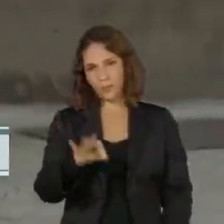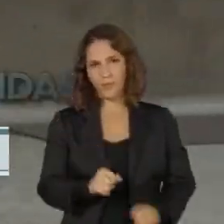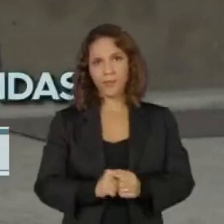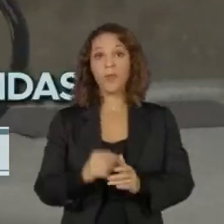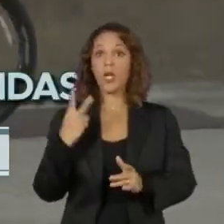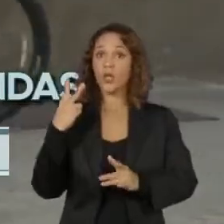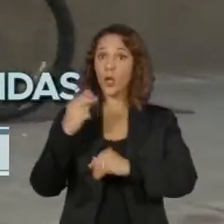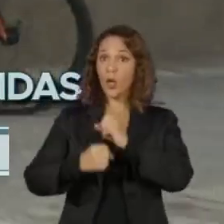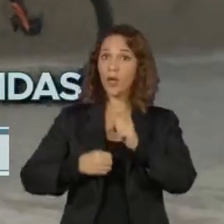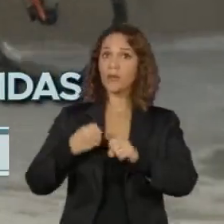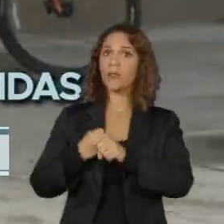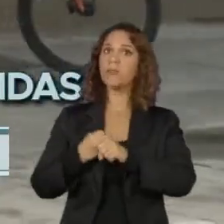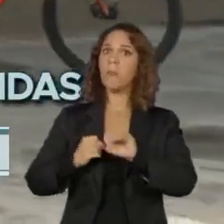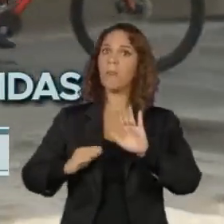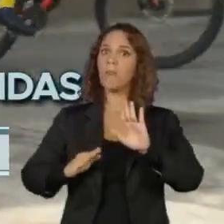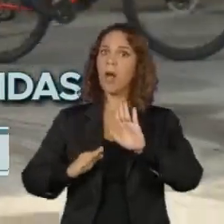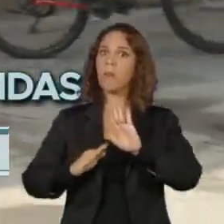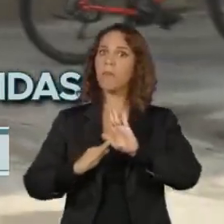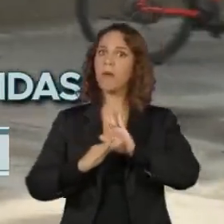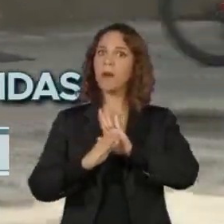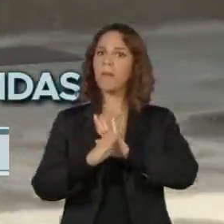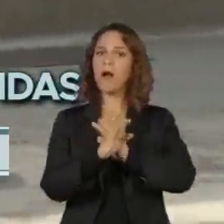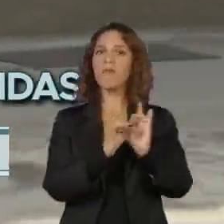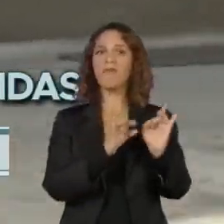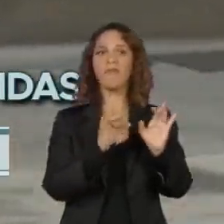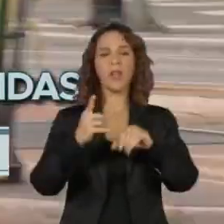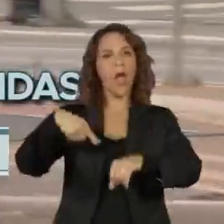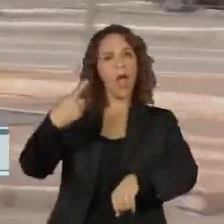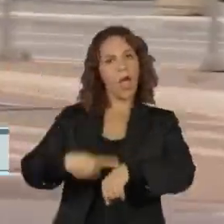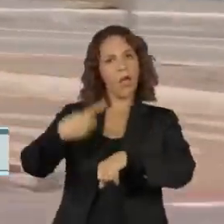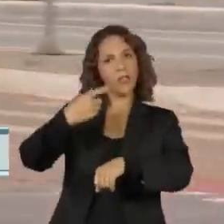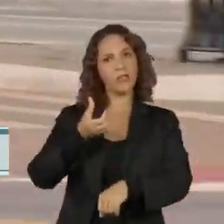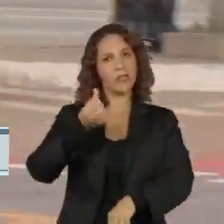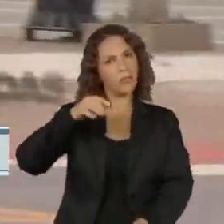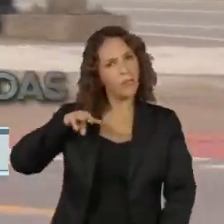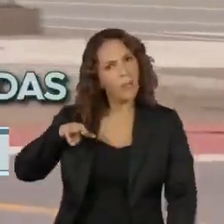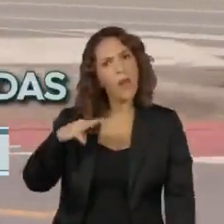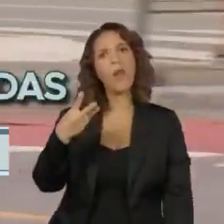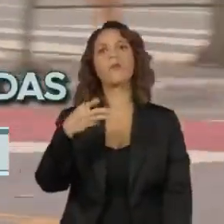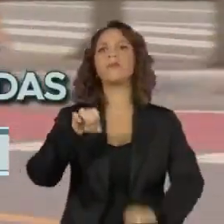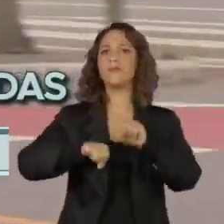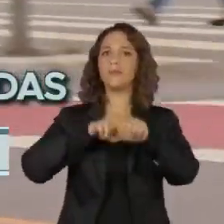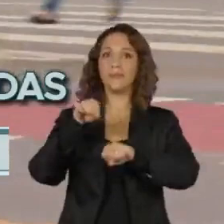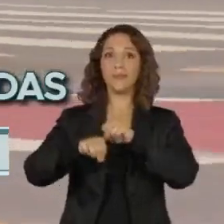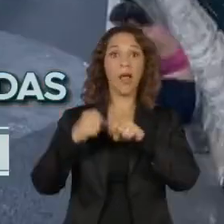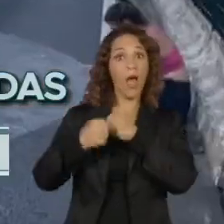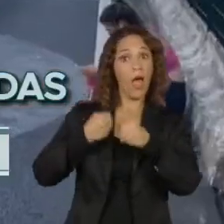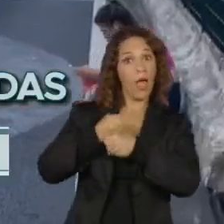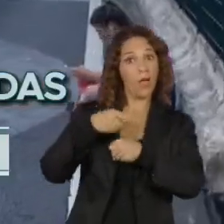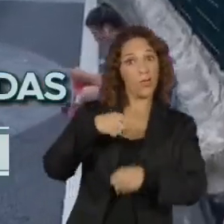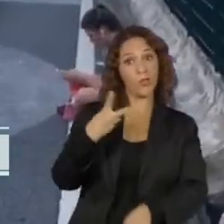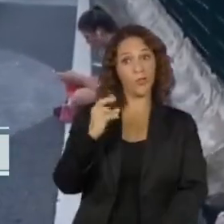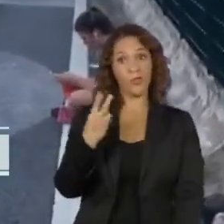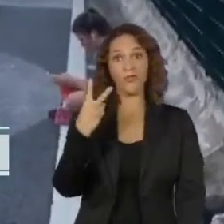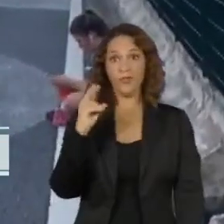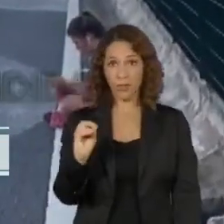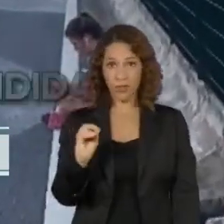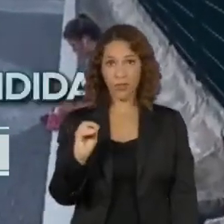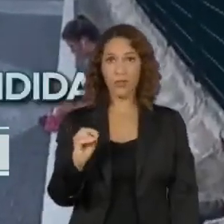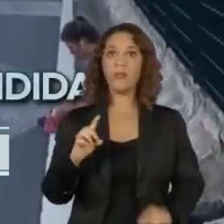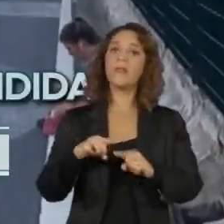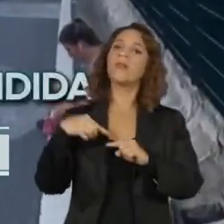de dois anos de números acima da média, com recorde de 6 milhões de unidades vendidas em 2020, os números de